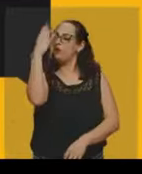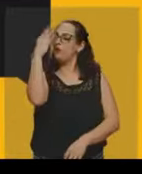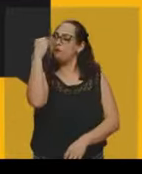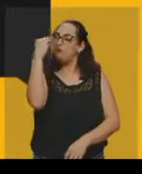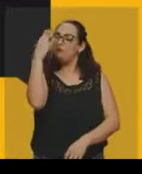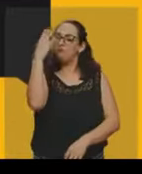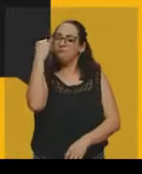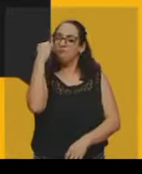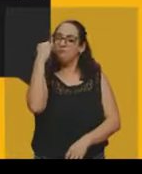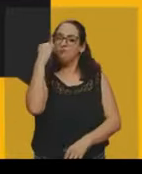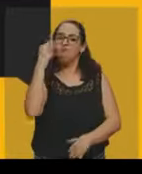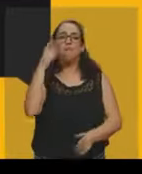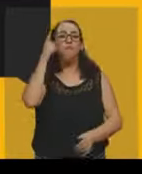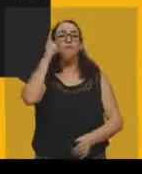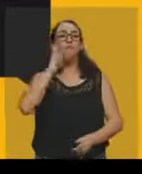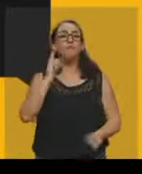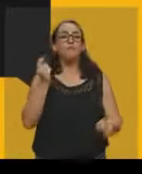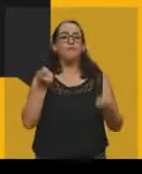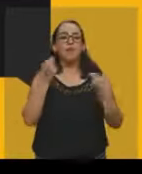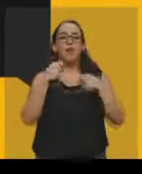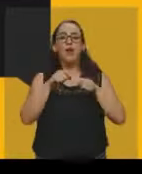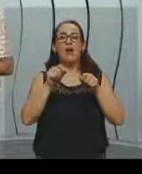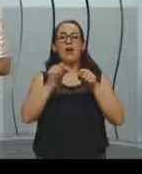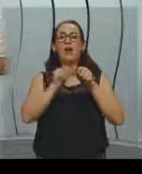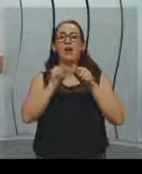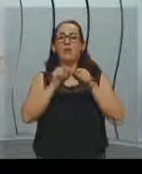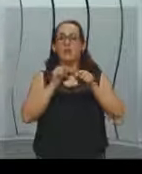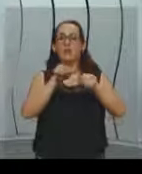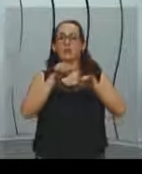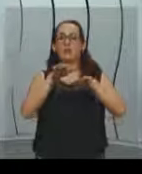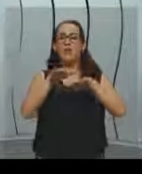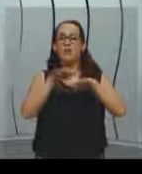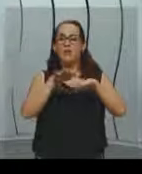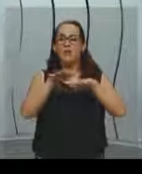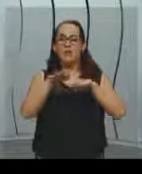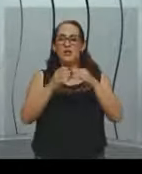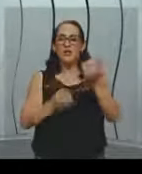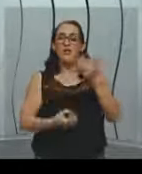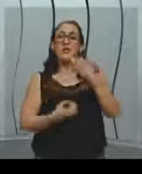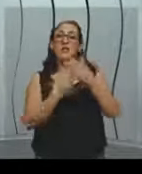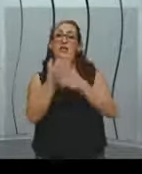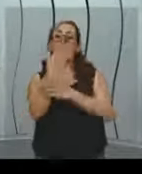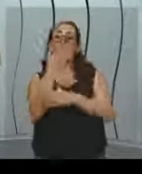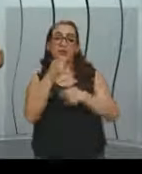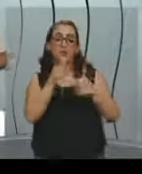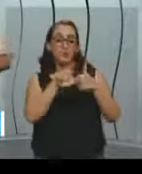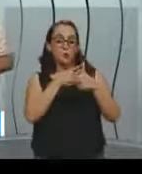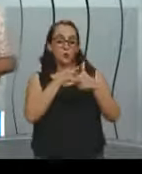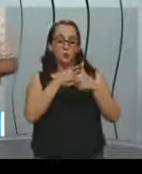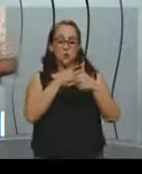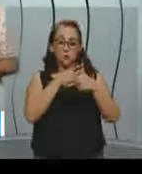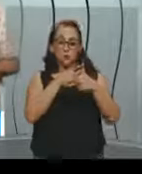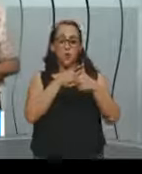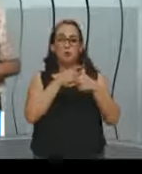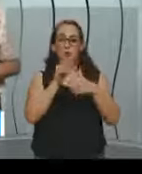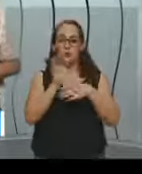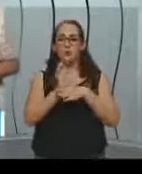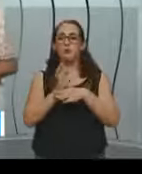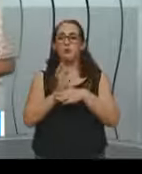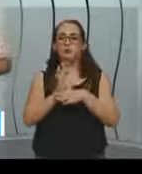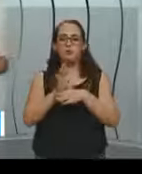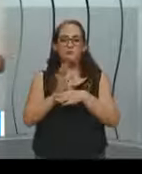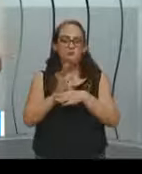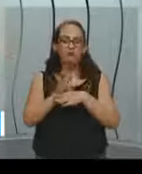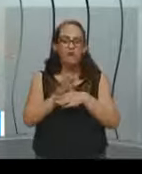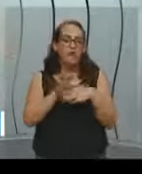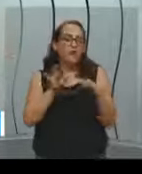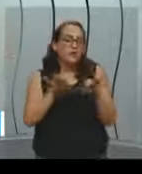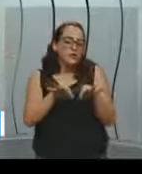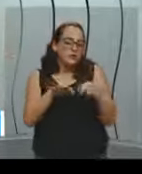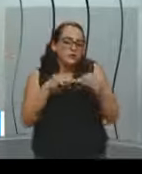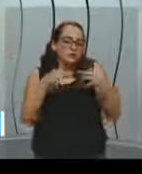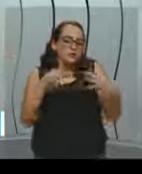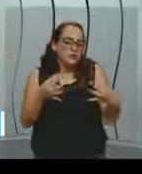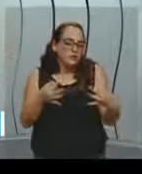uma movimentação criando aí o primeiro filme bem simplesinhos, ele é em preto e branco mesmo, chamado de